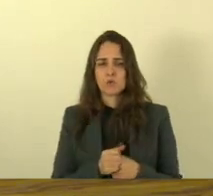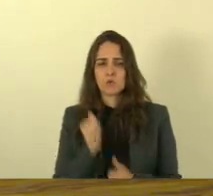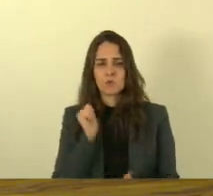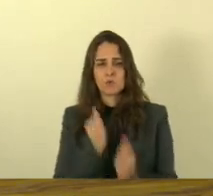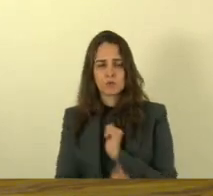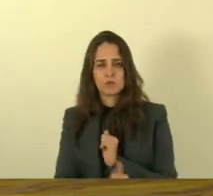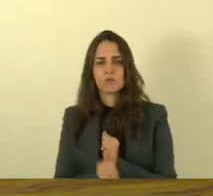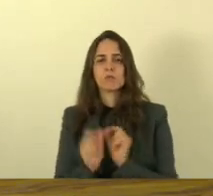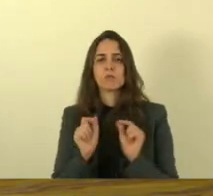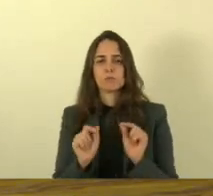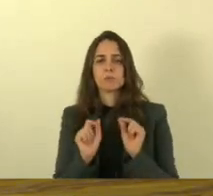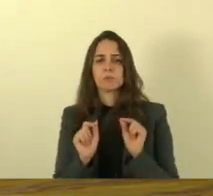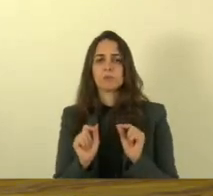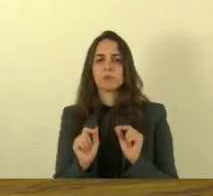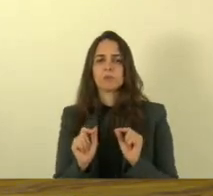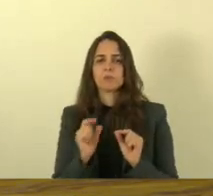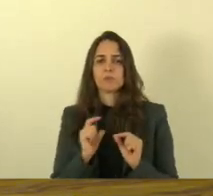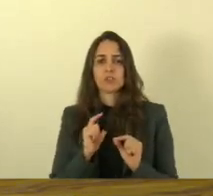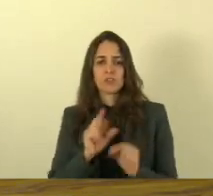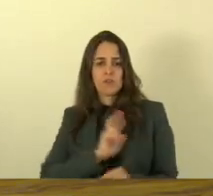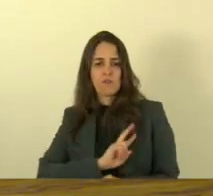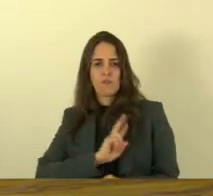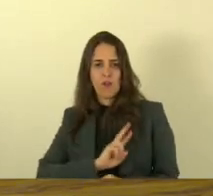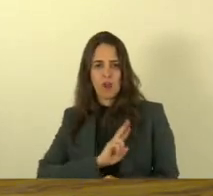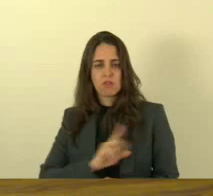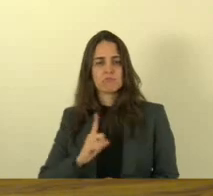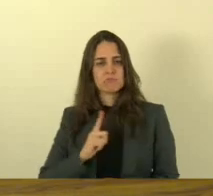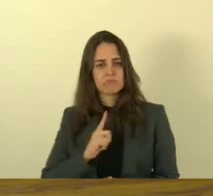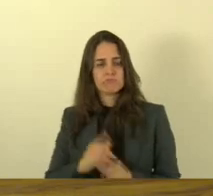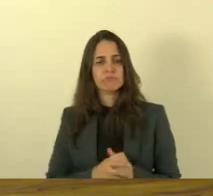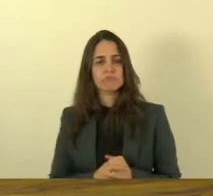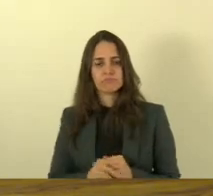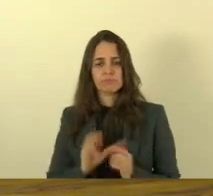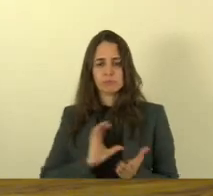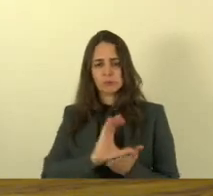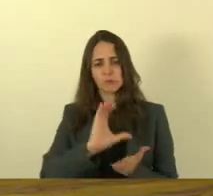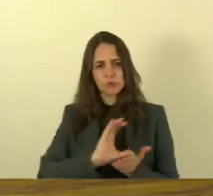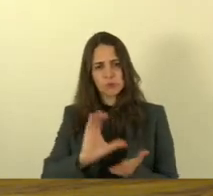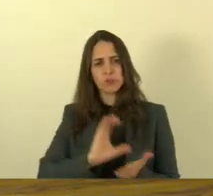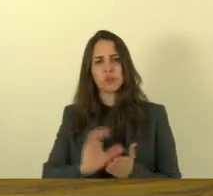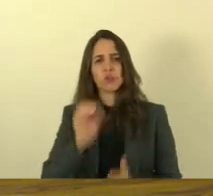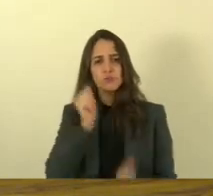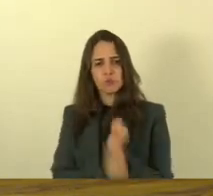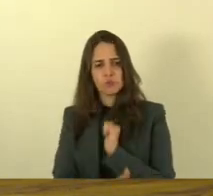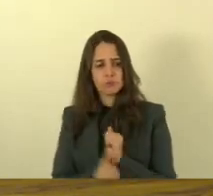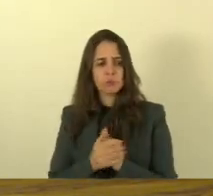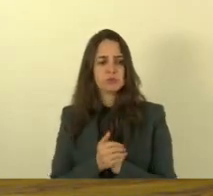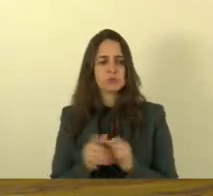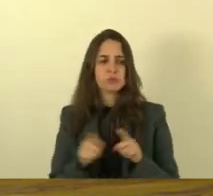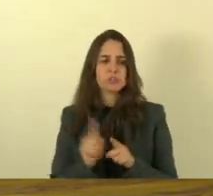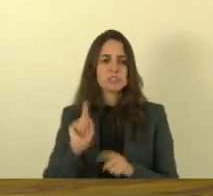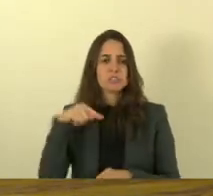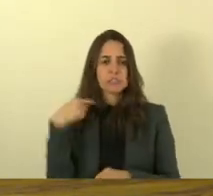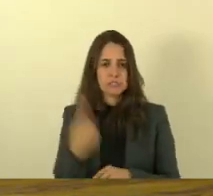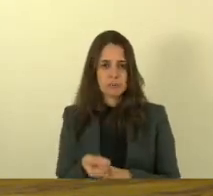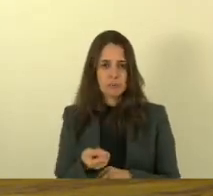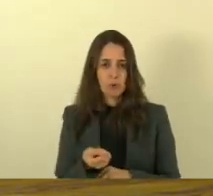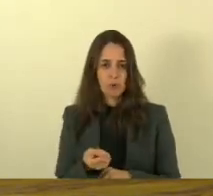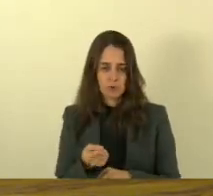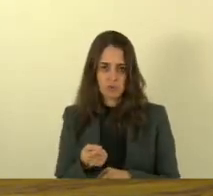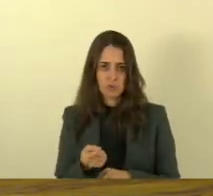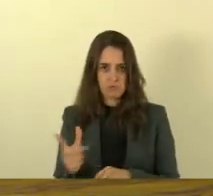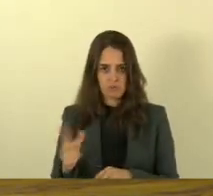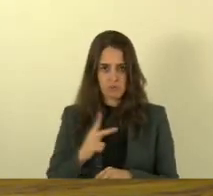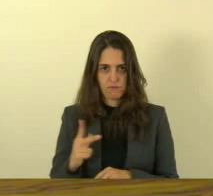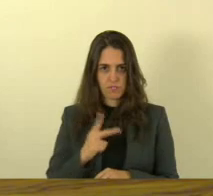porque tinha uma vale do Rio Doce por trás que investia no futebol e depois que ela foi privatizada que